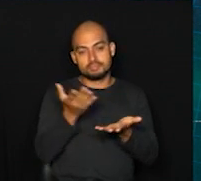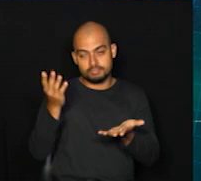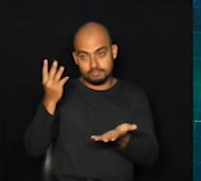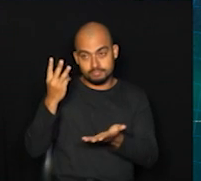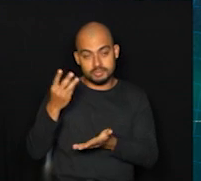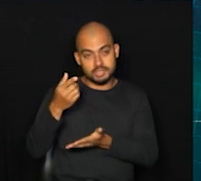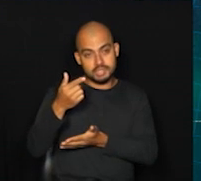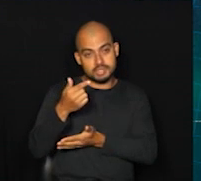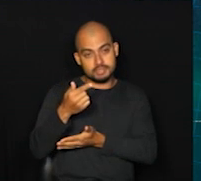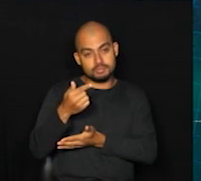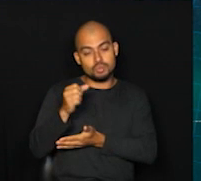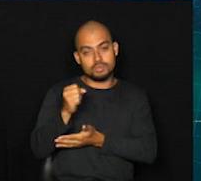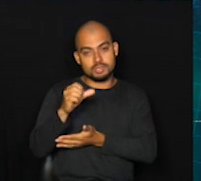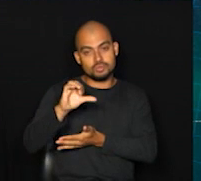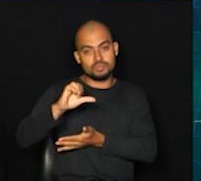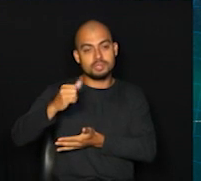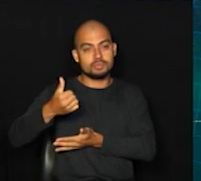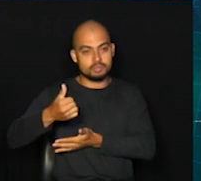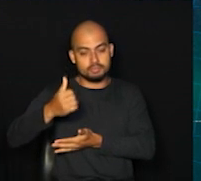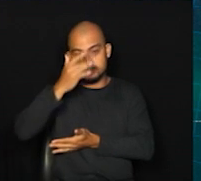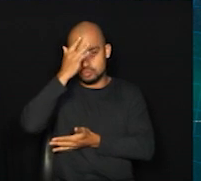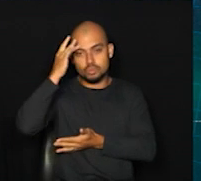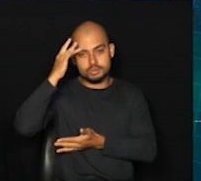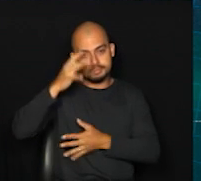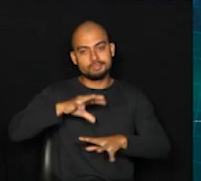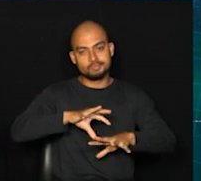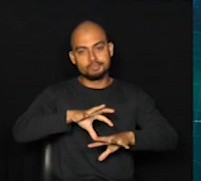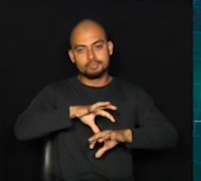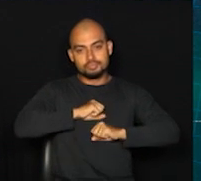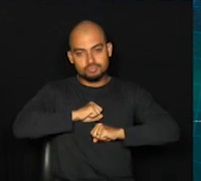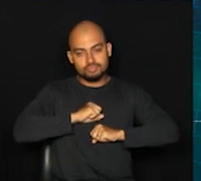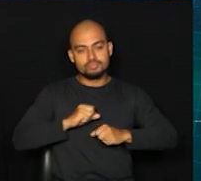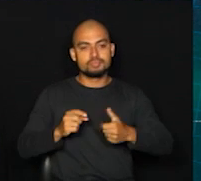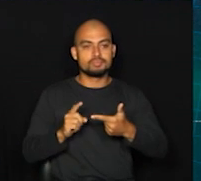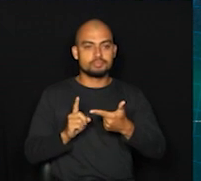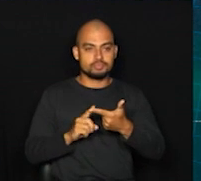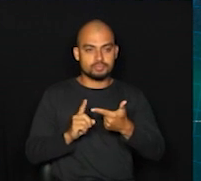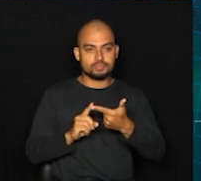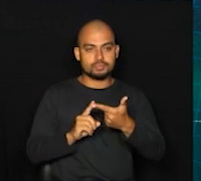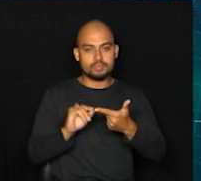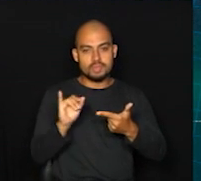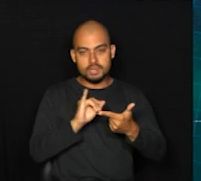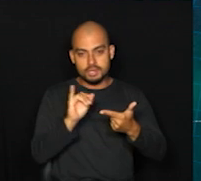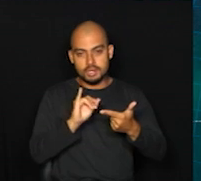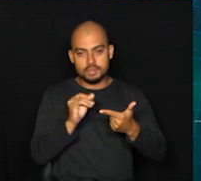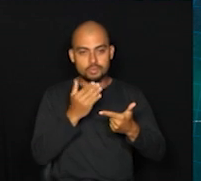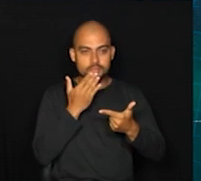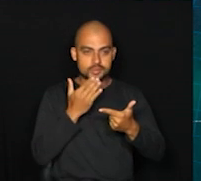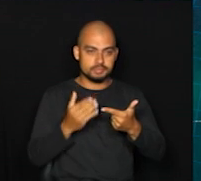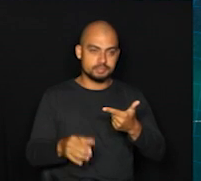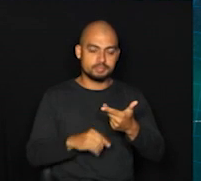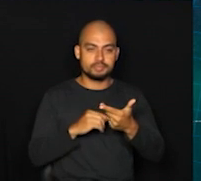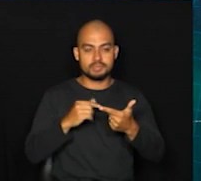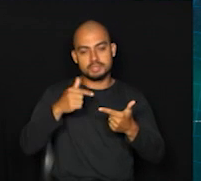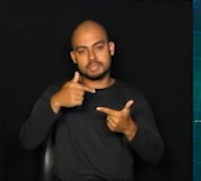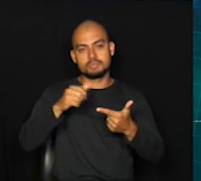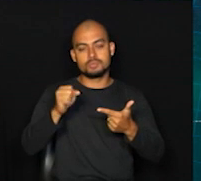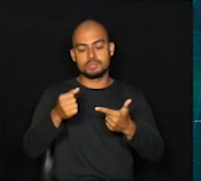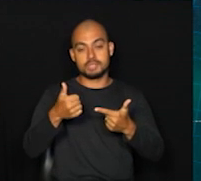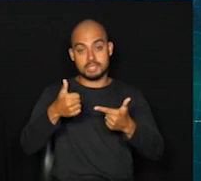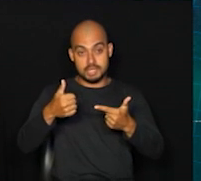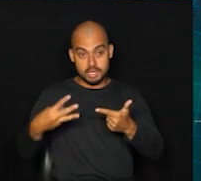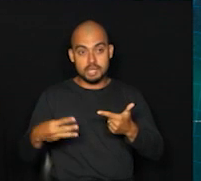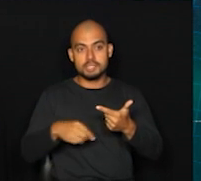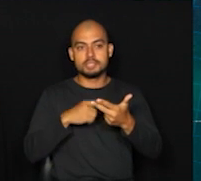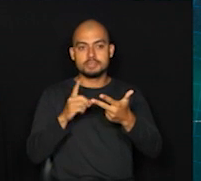.891 casos. Indaiatuba vem na sequência com 7.813